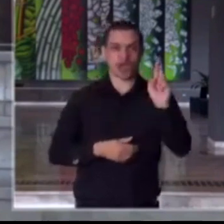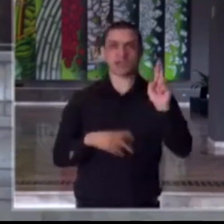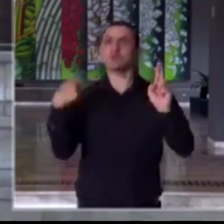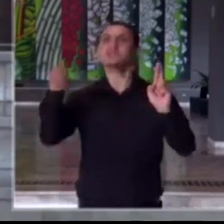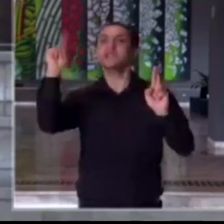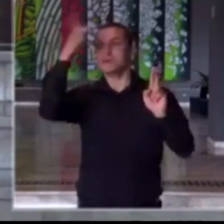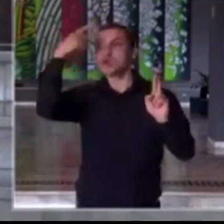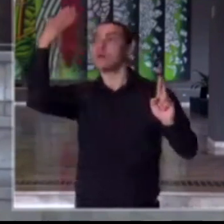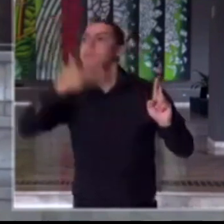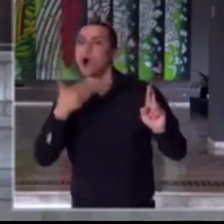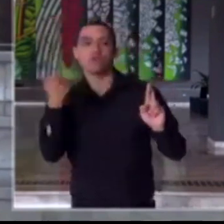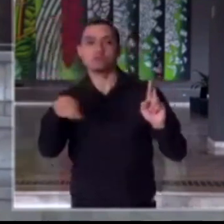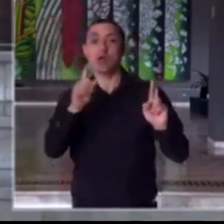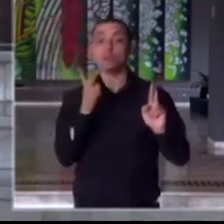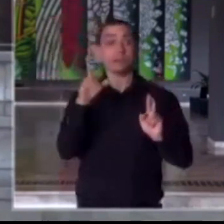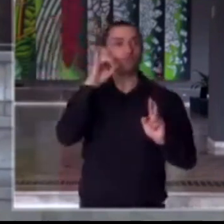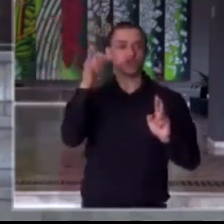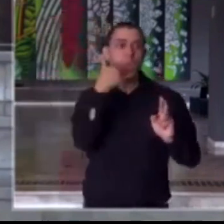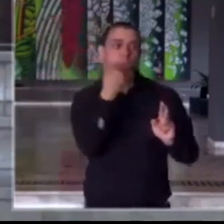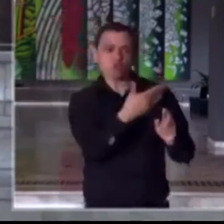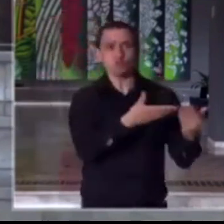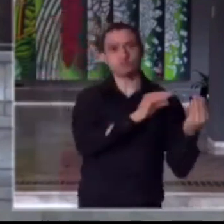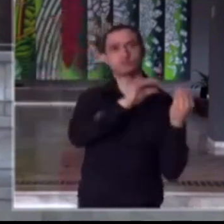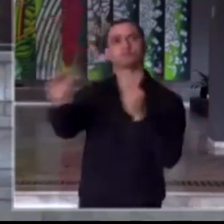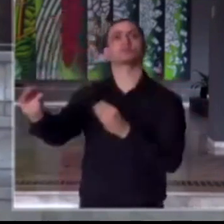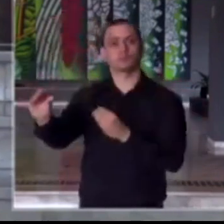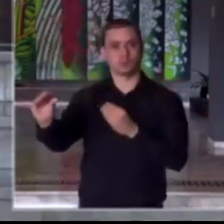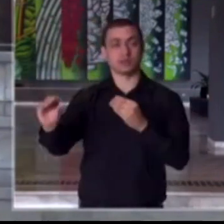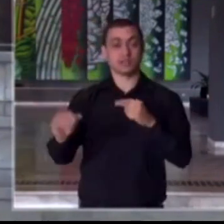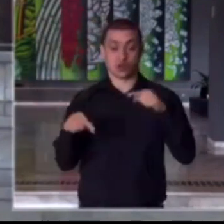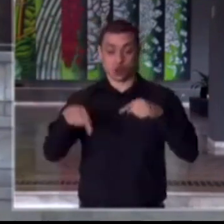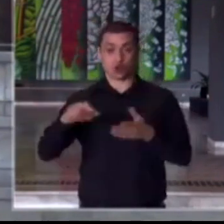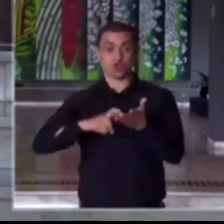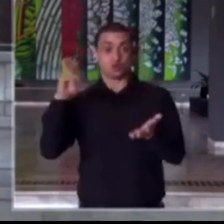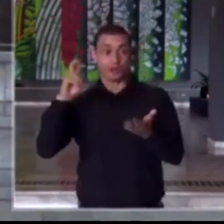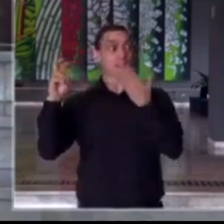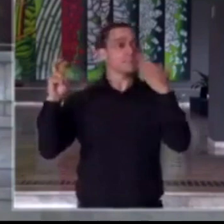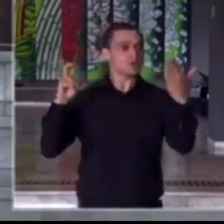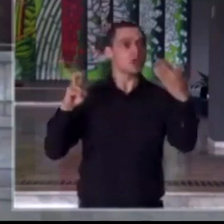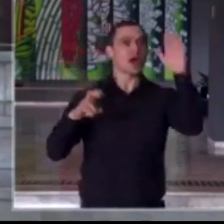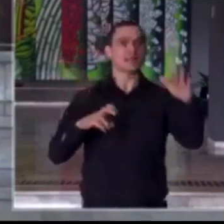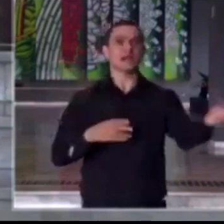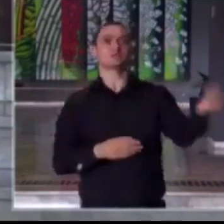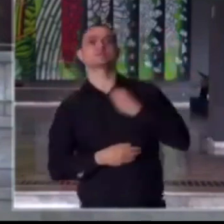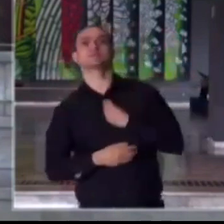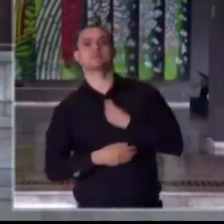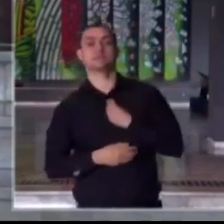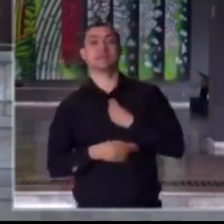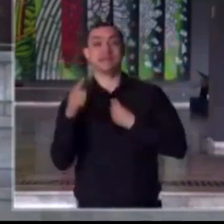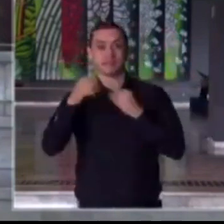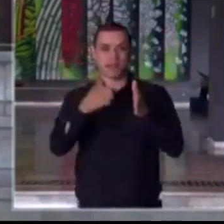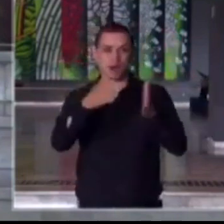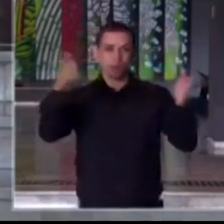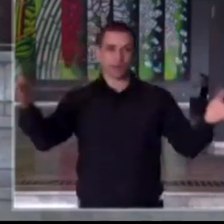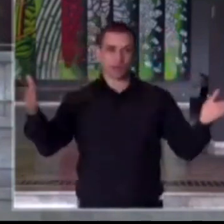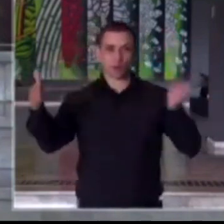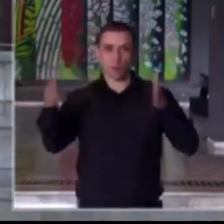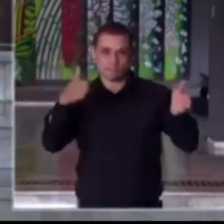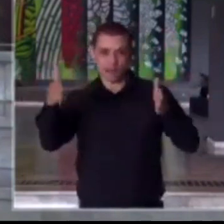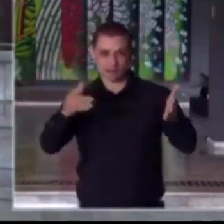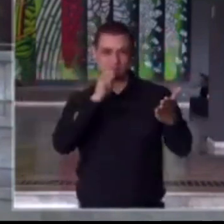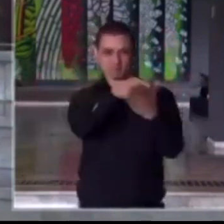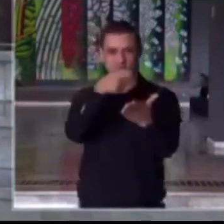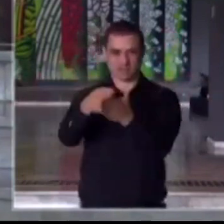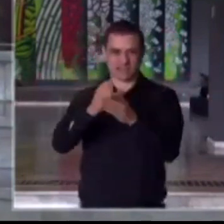e o crédito sai no mesmo dia. Solicitado pela manhã, à tarde ele é disponibilizado. E a prorrogação também do prazo de pagamento